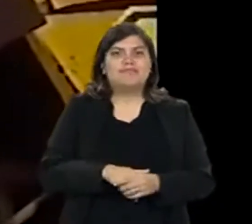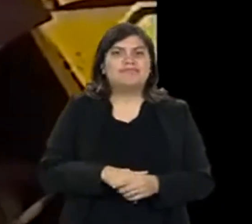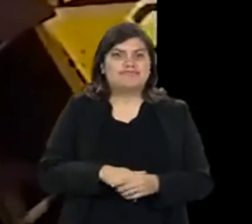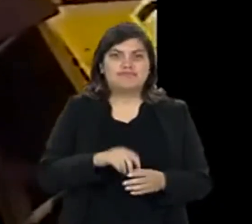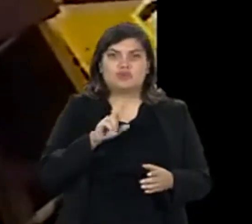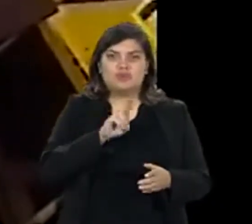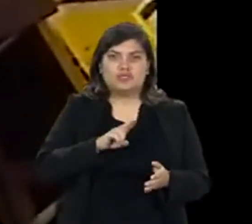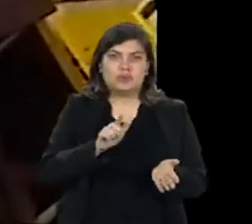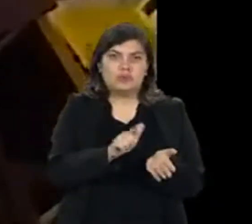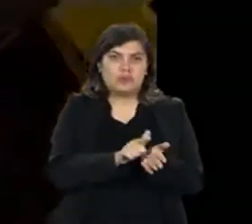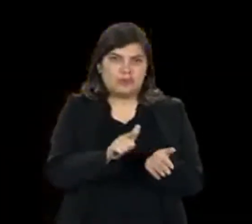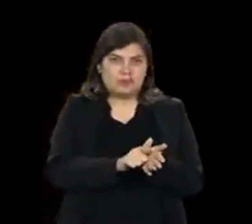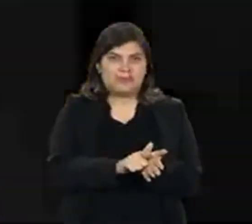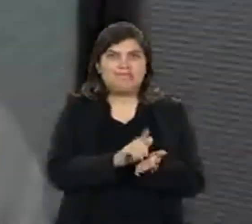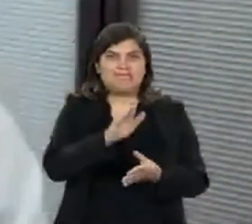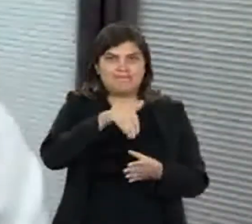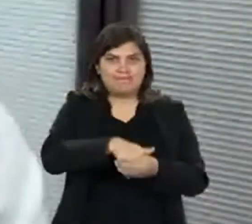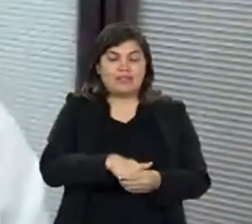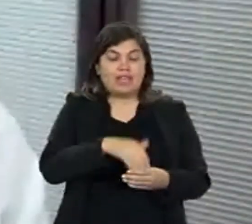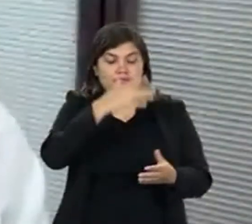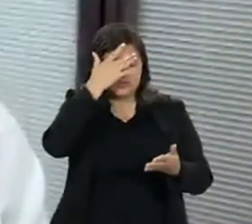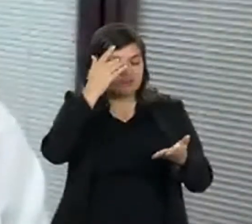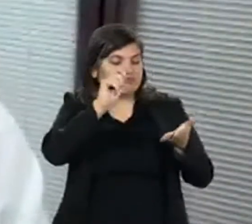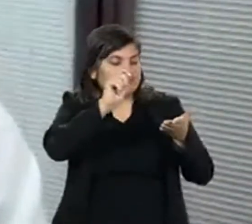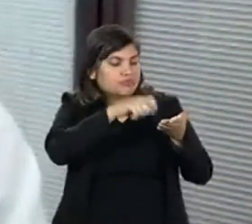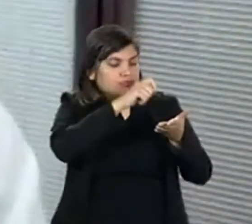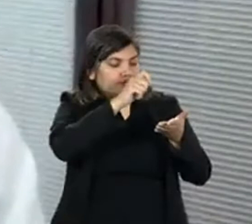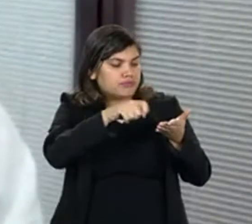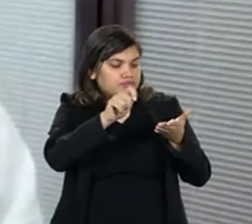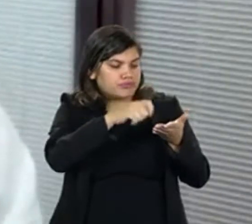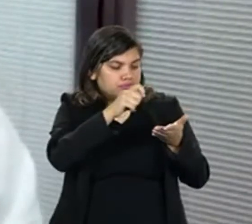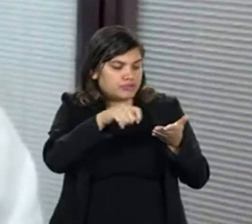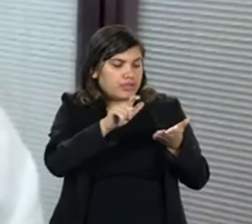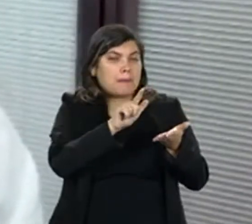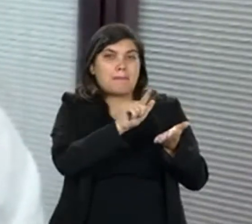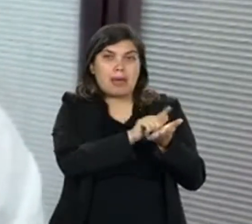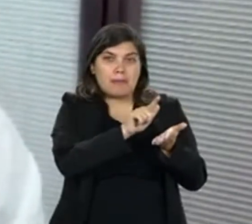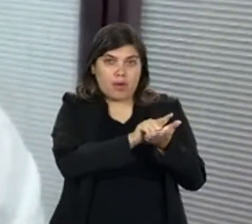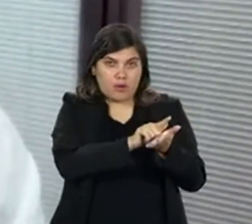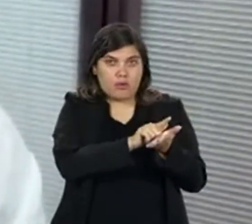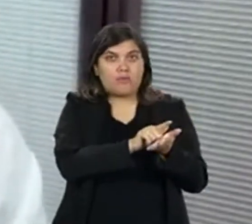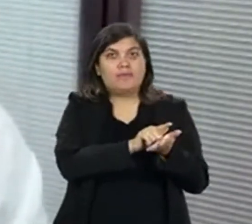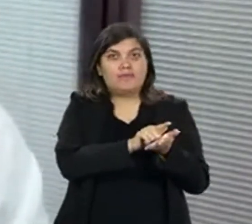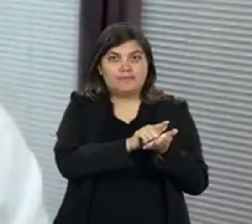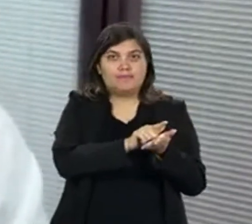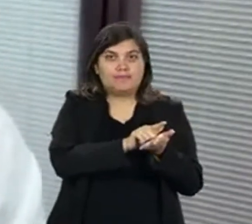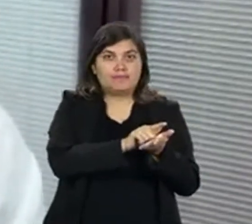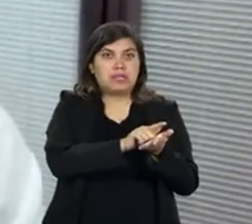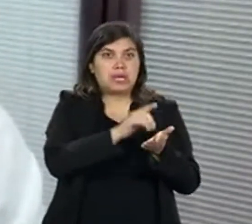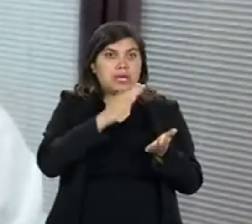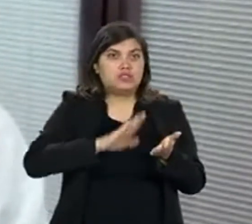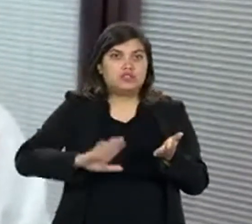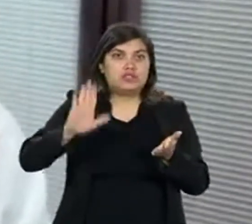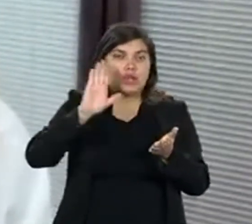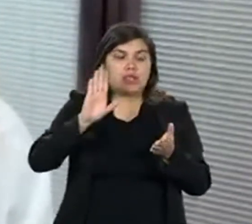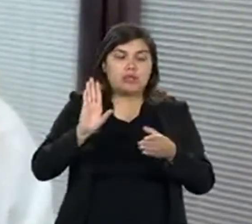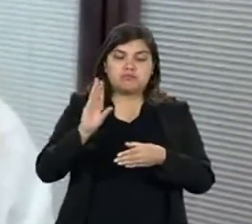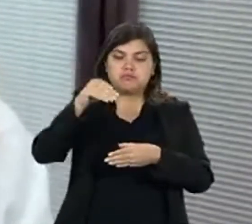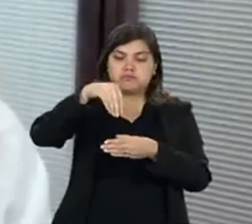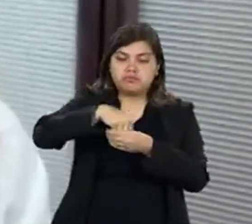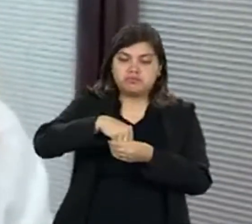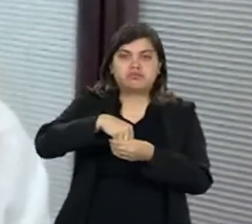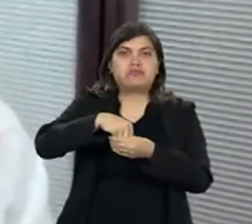velha e boa cédula eleitoral. Então, pessoas marcavam naquela cédulazinha de papel, o seu candidato